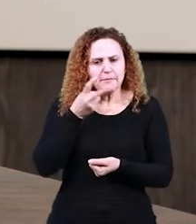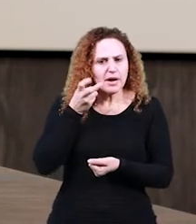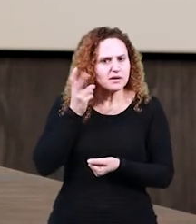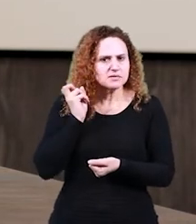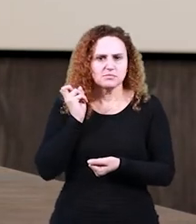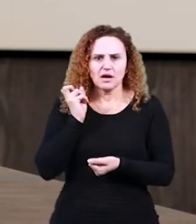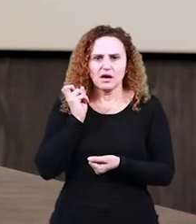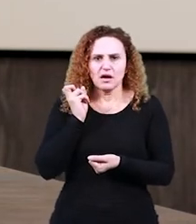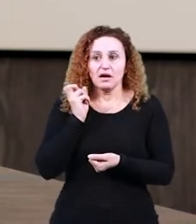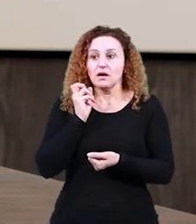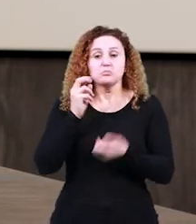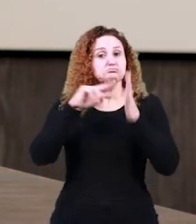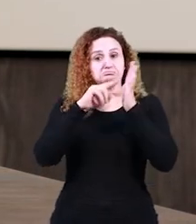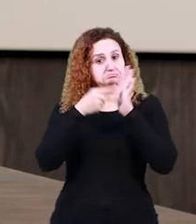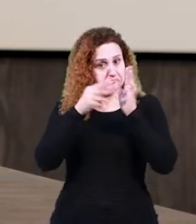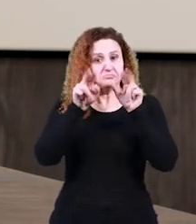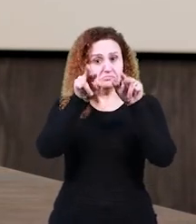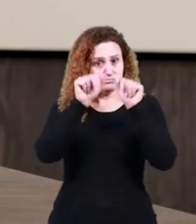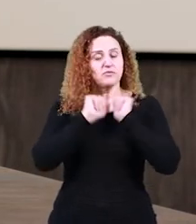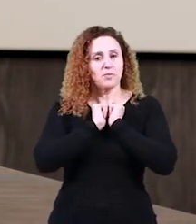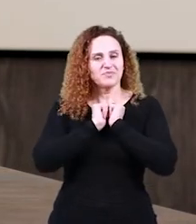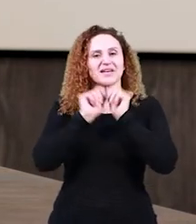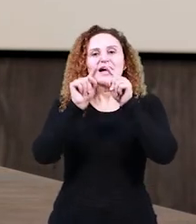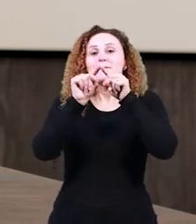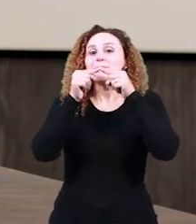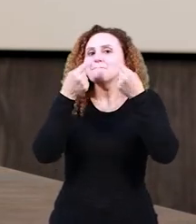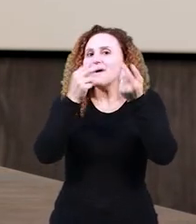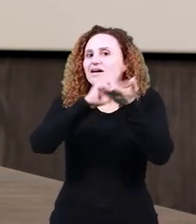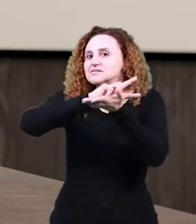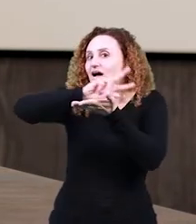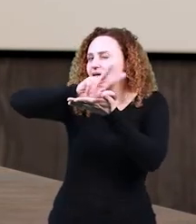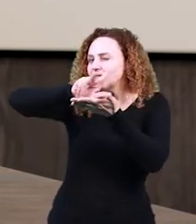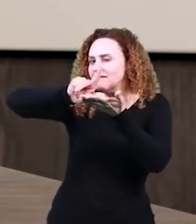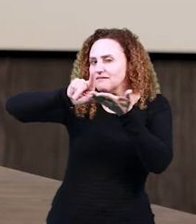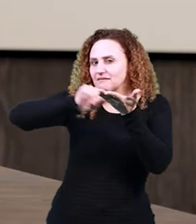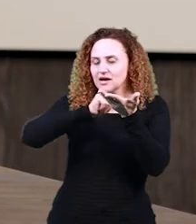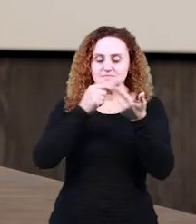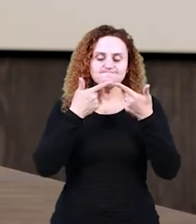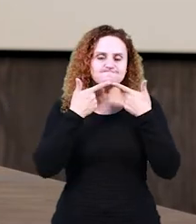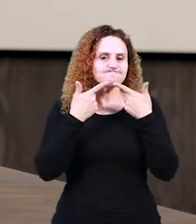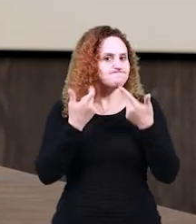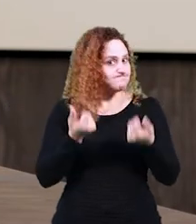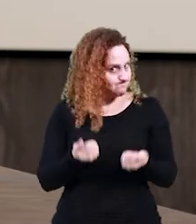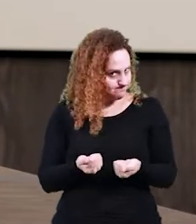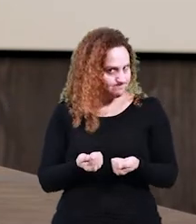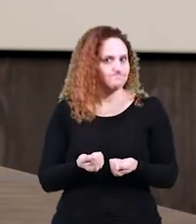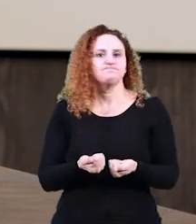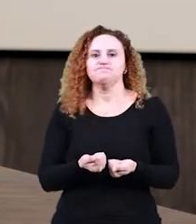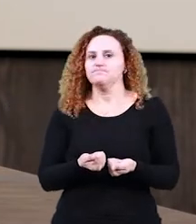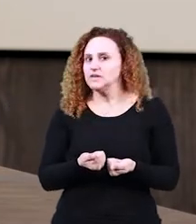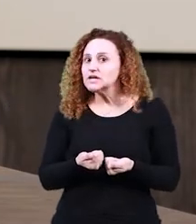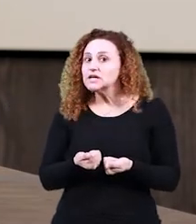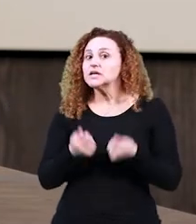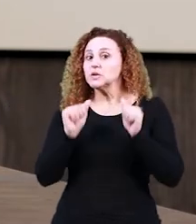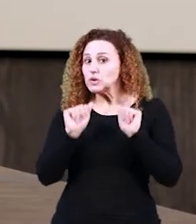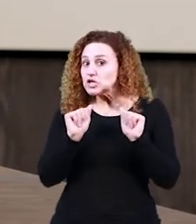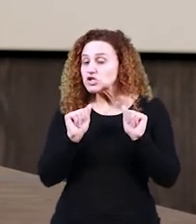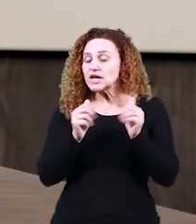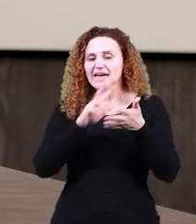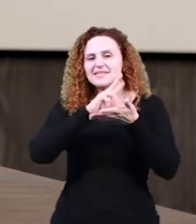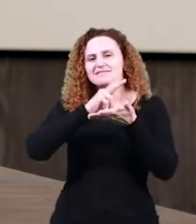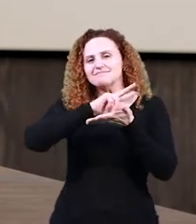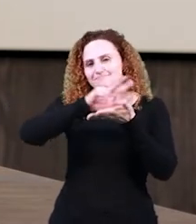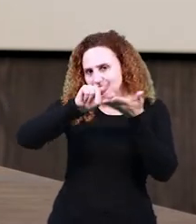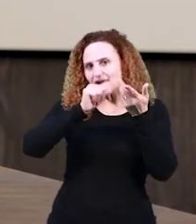gente tem a mesma estrutura. O que nós temos é uma variação decorrente, como eu disse na outra aula, de uma